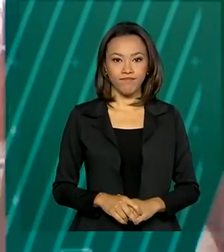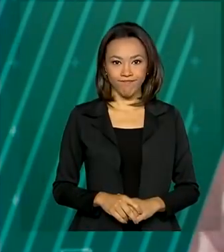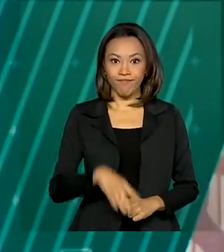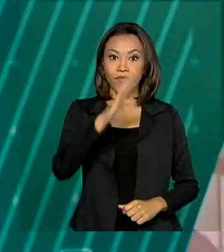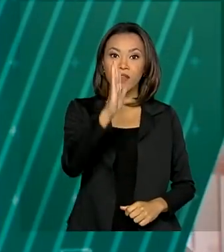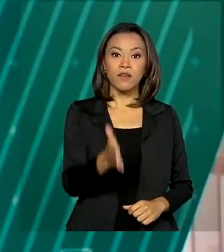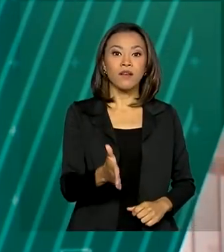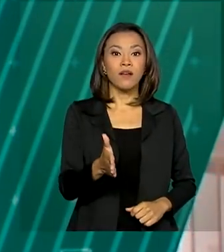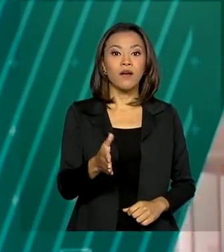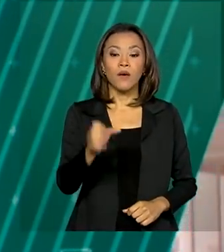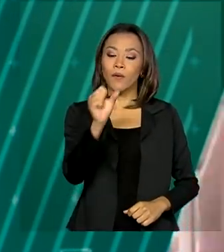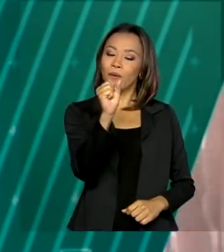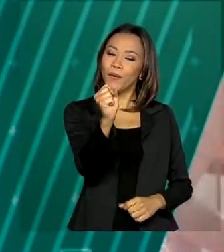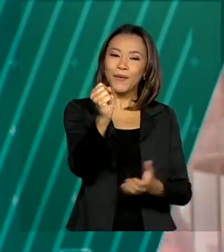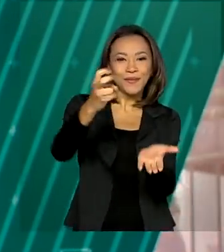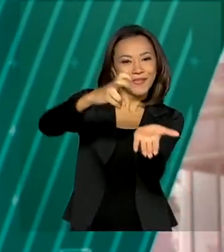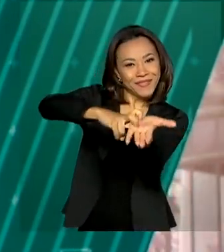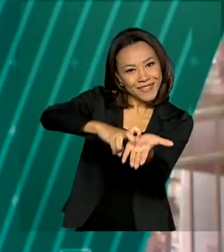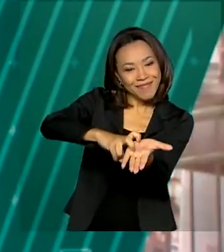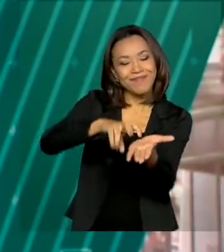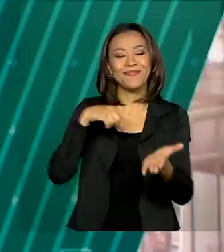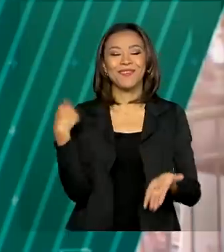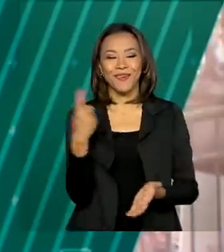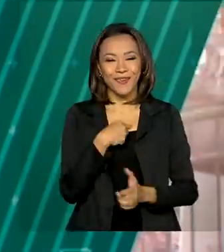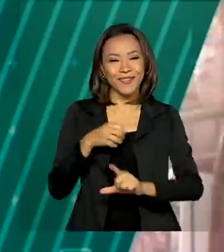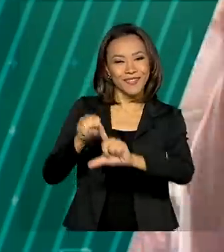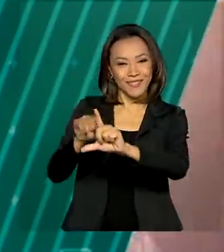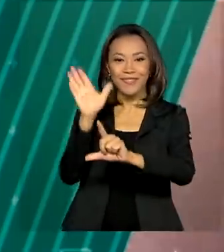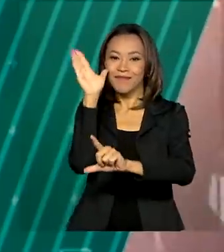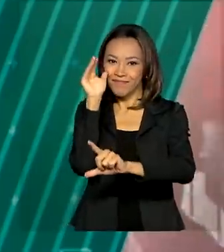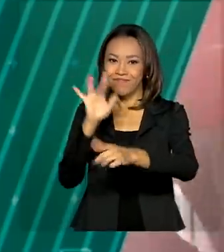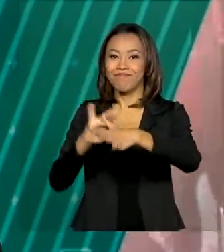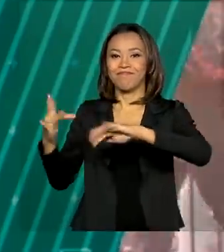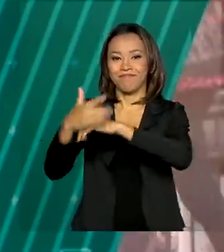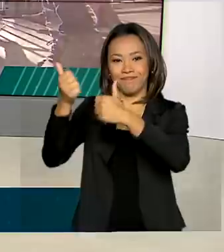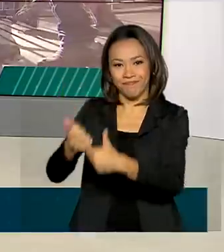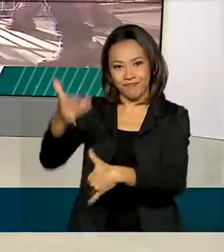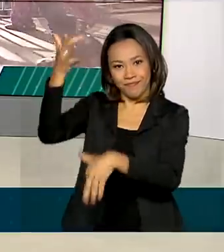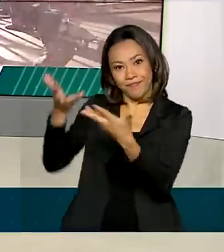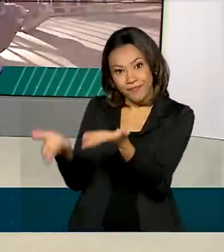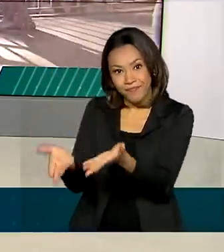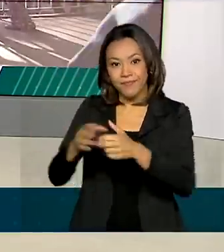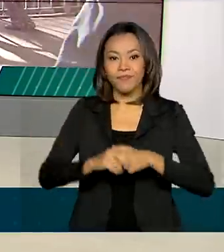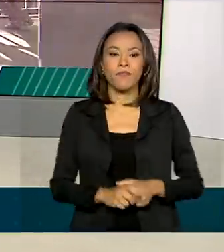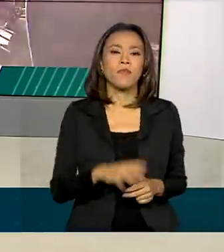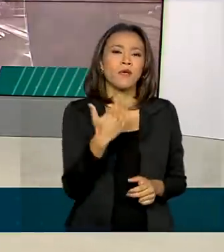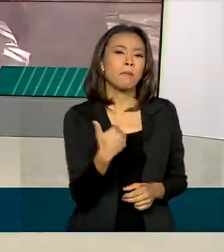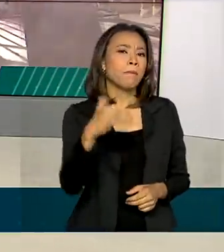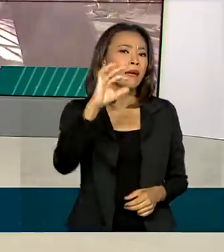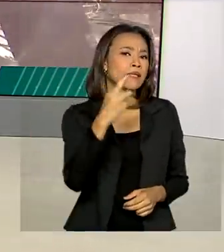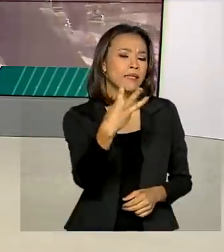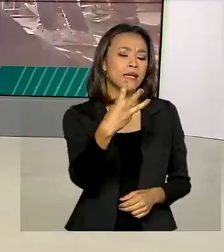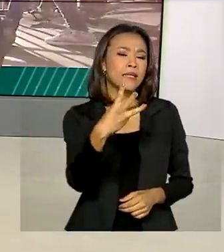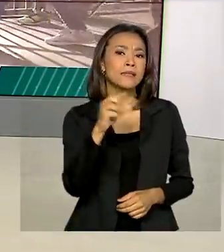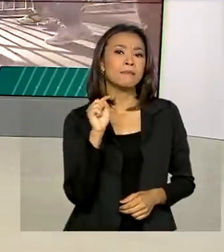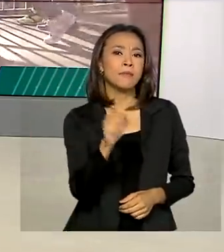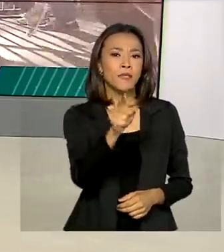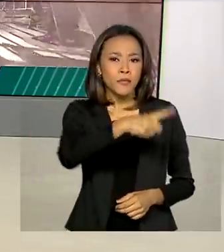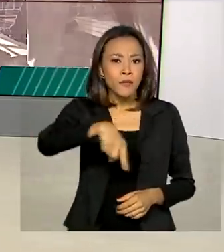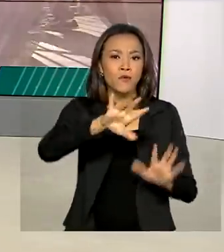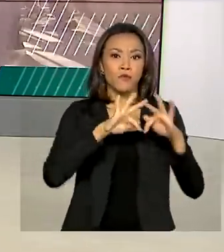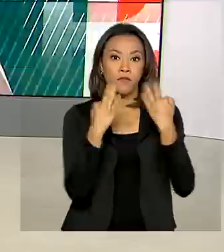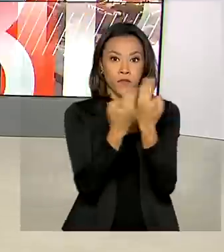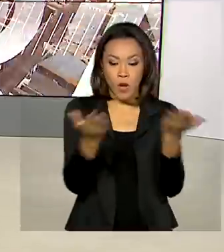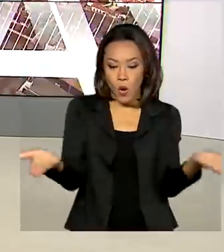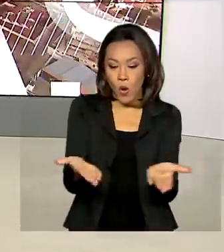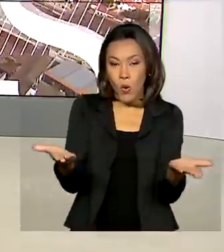São 8 horas da manhã. Estamos ao vivo também pelas redes sociais. Mais de 3 mil famílias de Goiás recebem